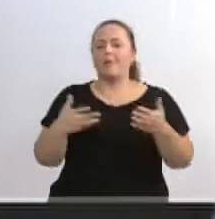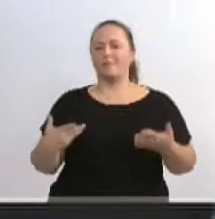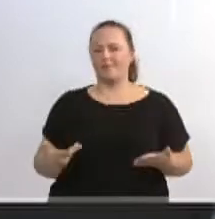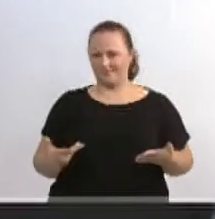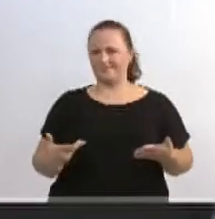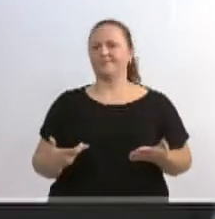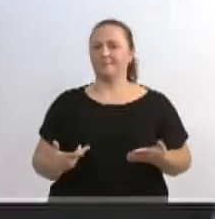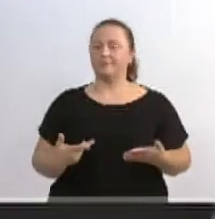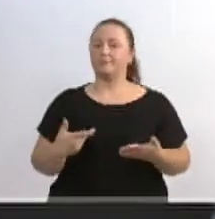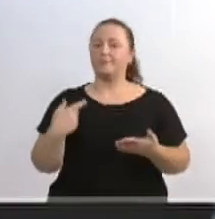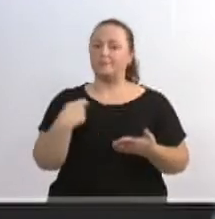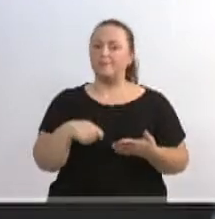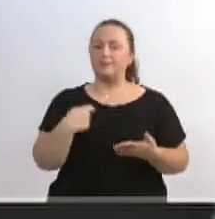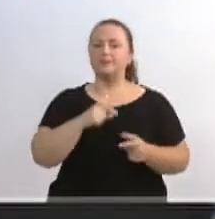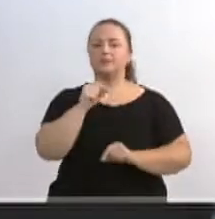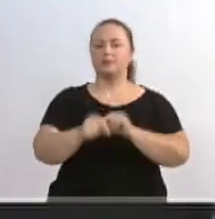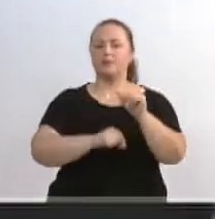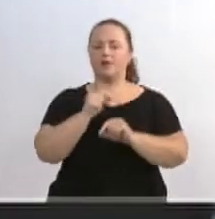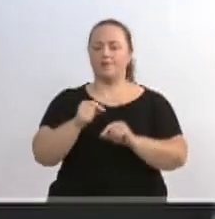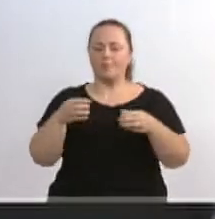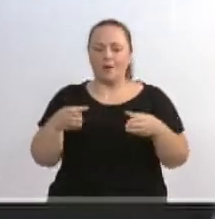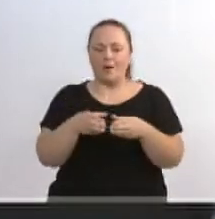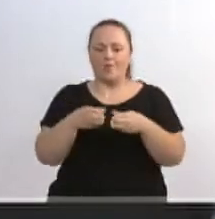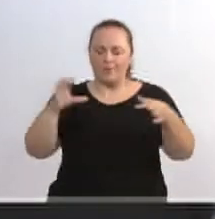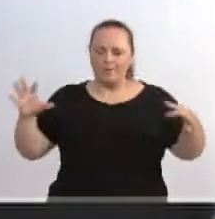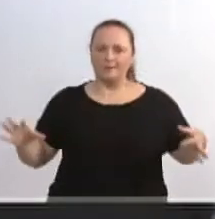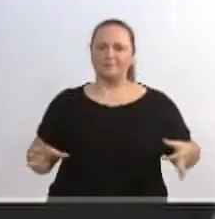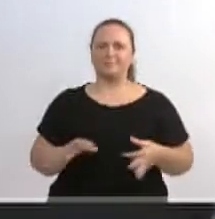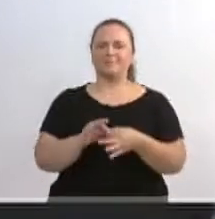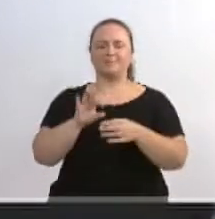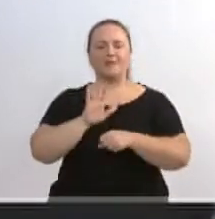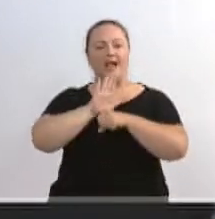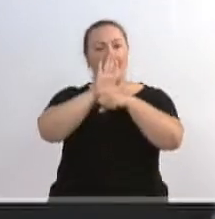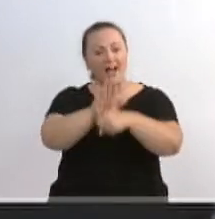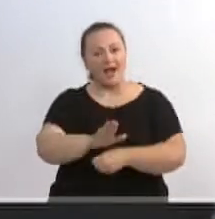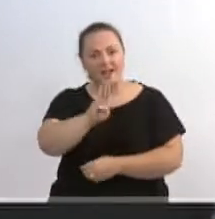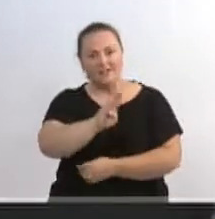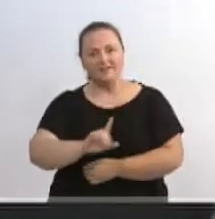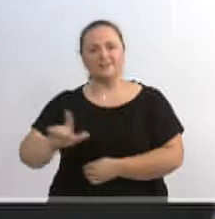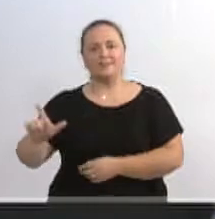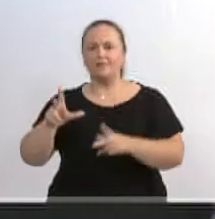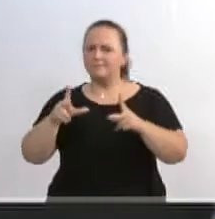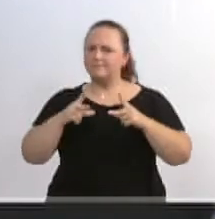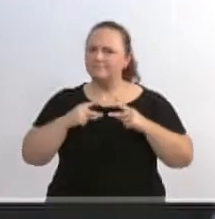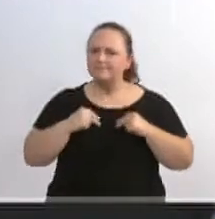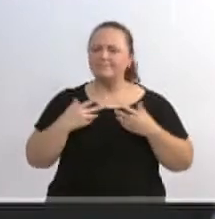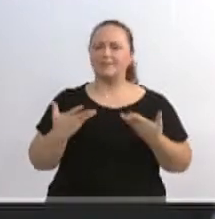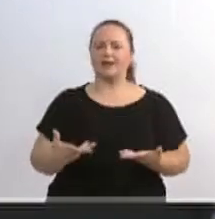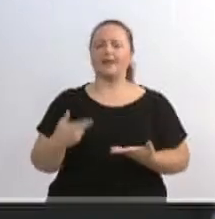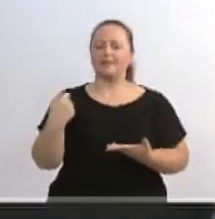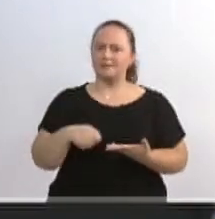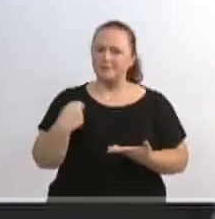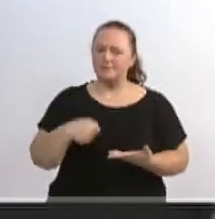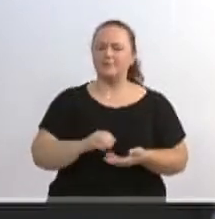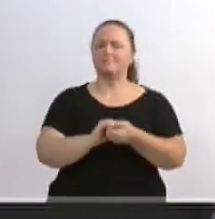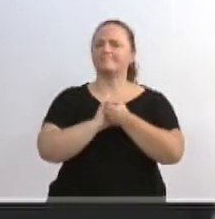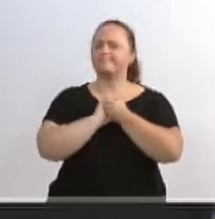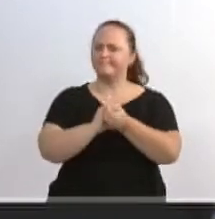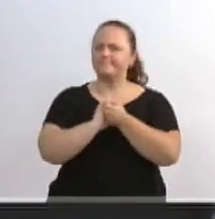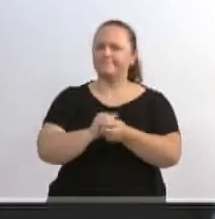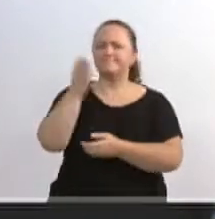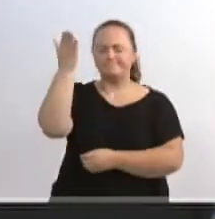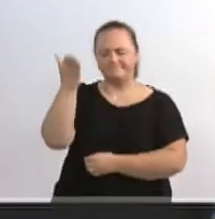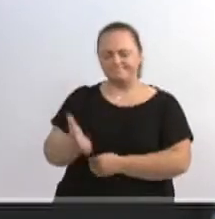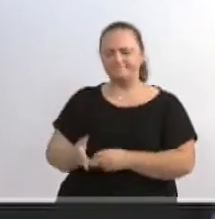possa realmente, conjuntamente, trabalhar algo para a cidade de Blumenau que merece isso e tenha maior necessidade. Parabéns pela vossa excelência